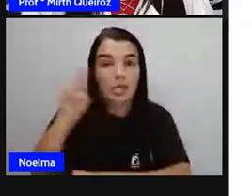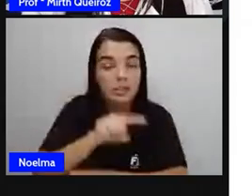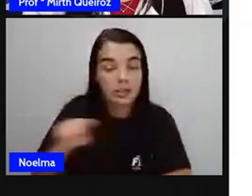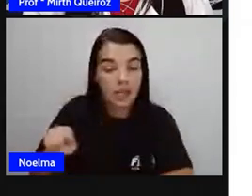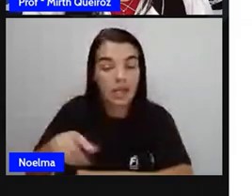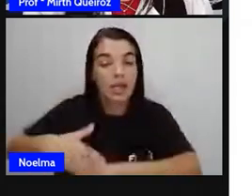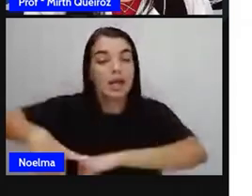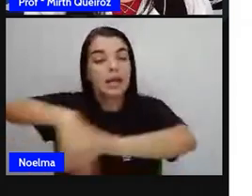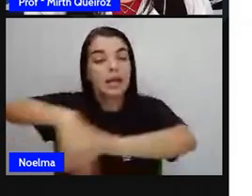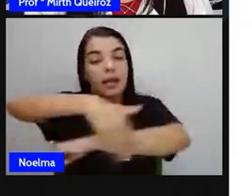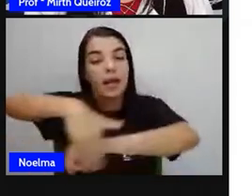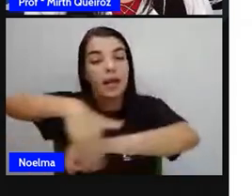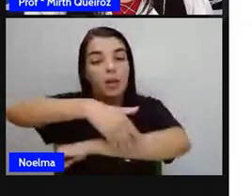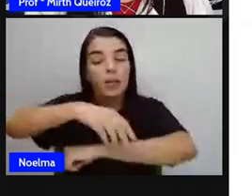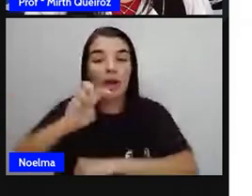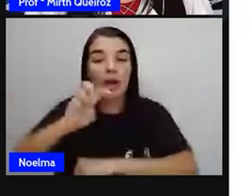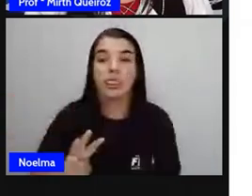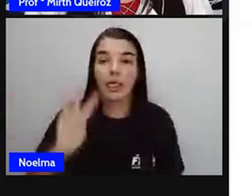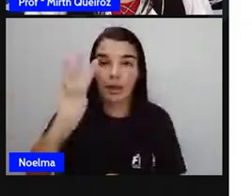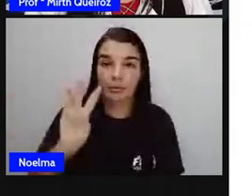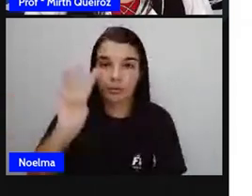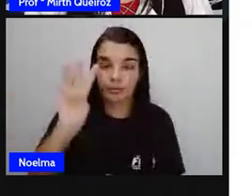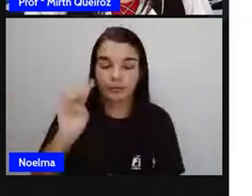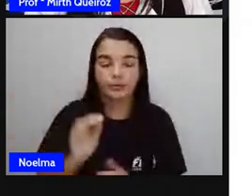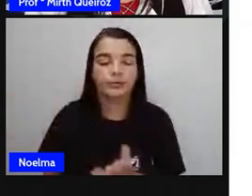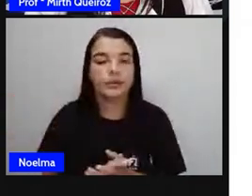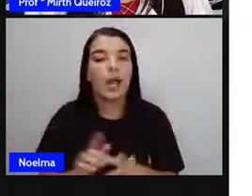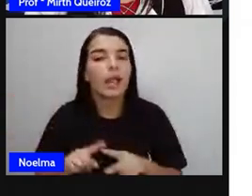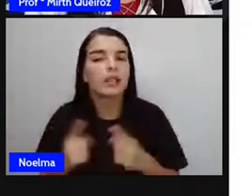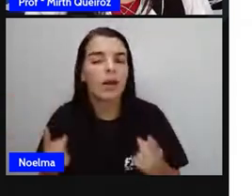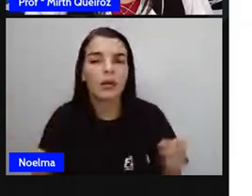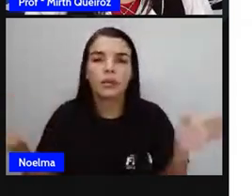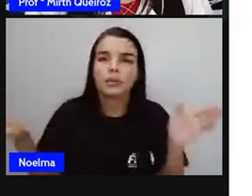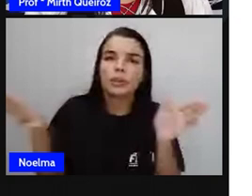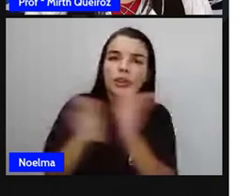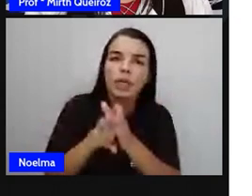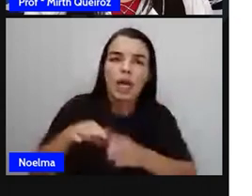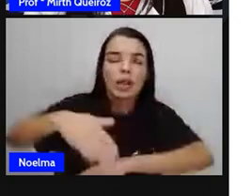chegar à rua W, a rua W,